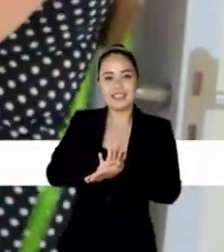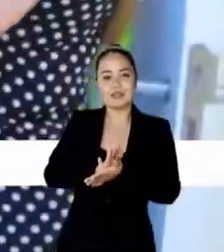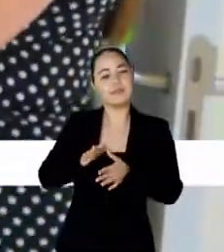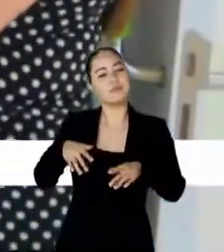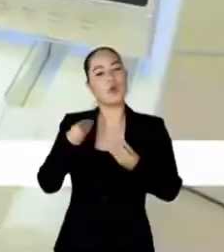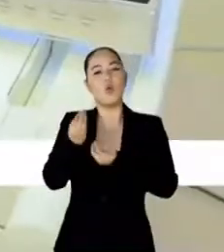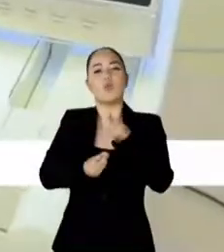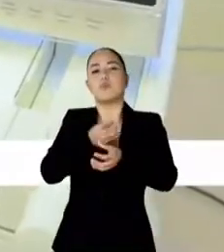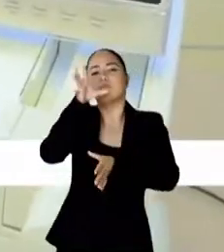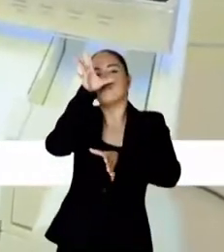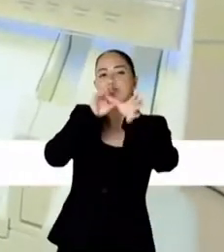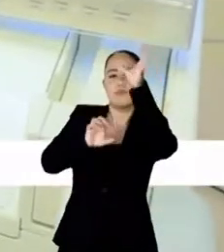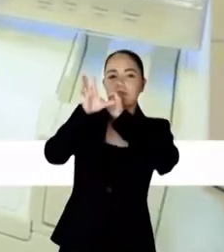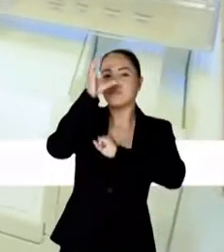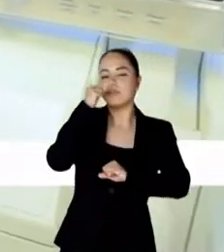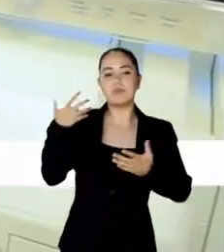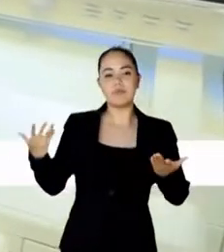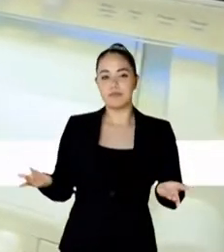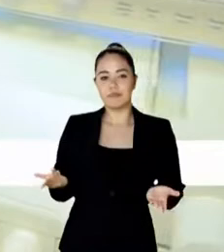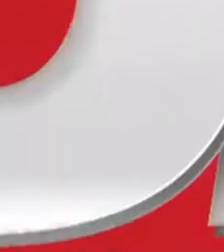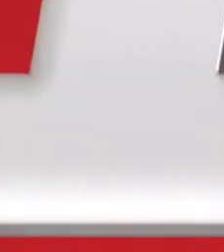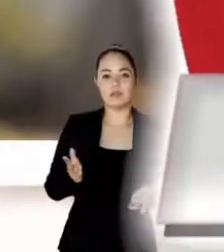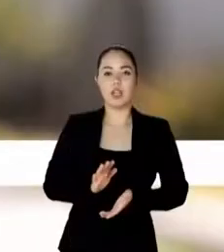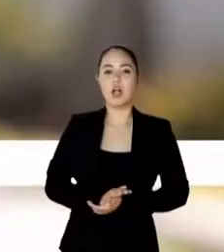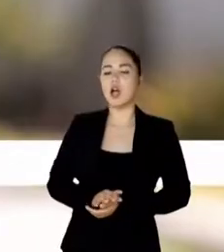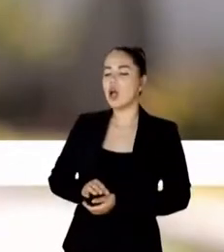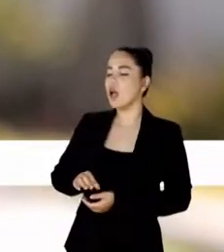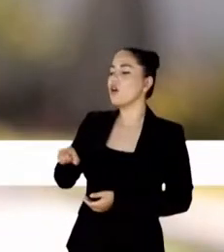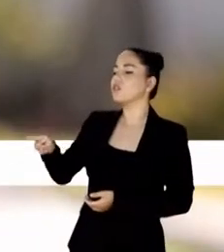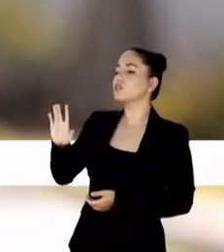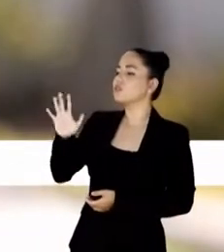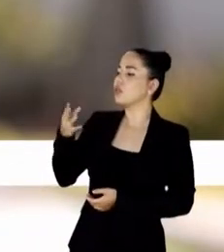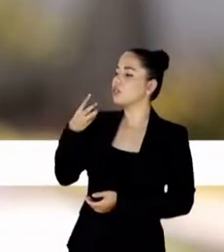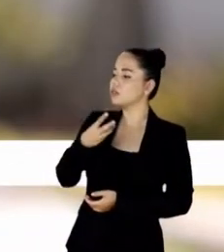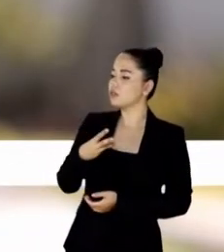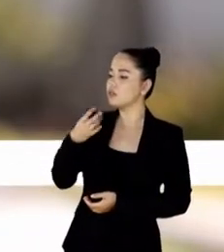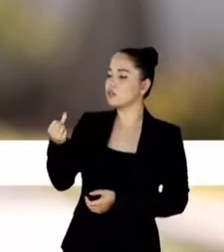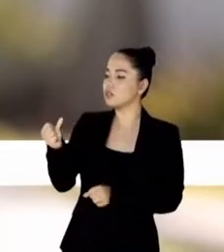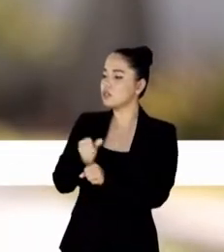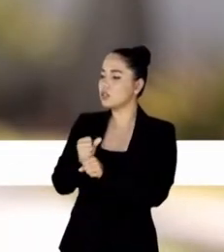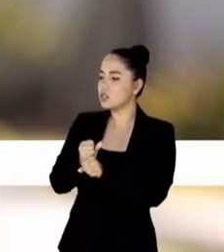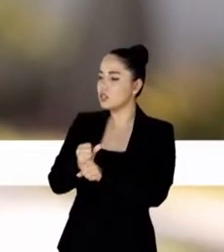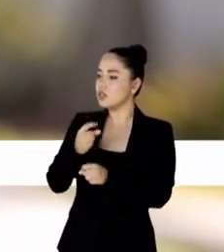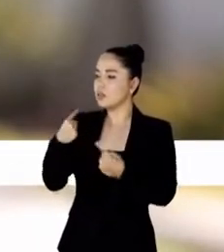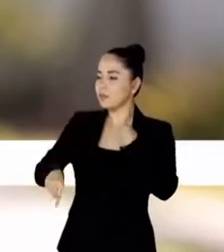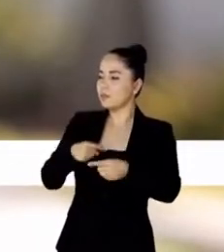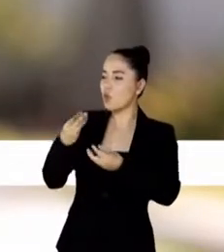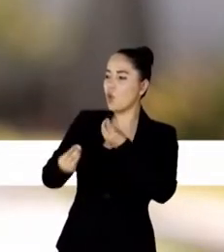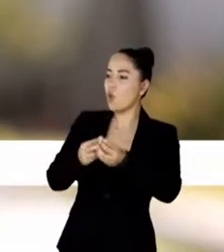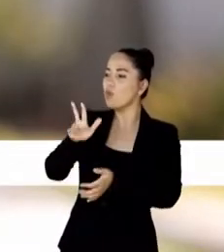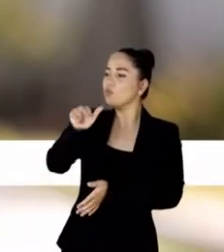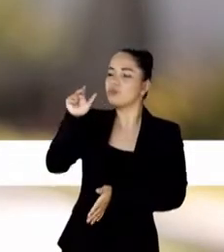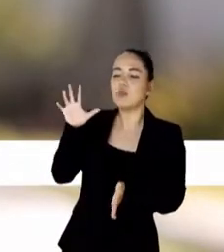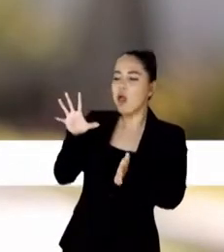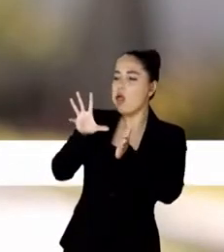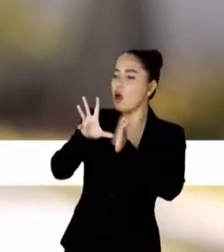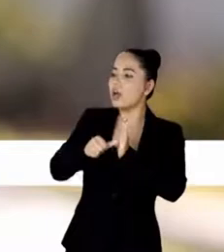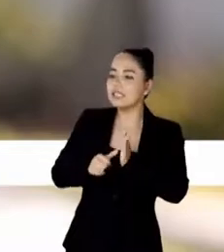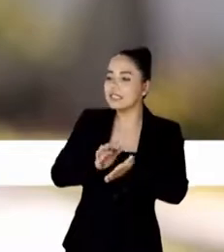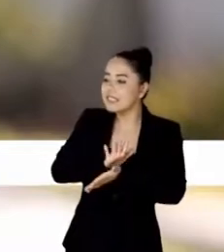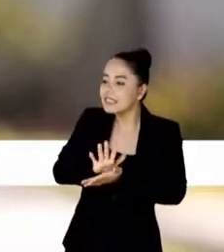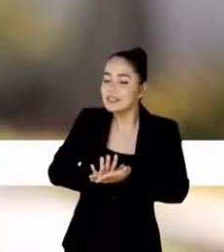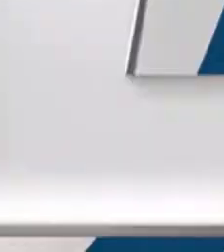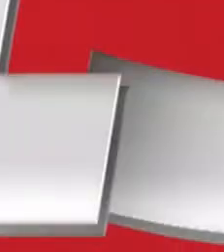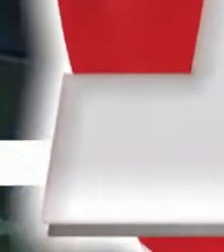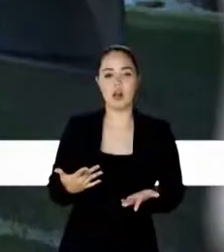elas também não vão aprender. Moca, o senhor tem 36 anos na política. Como é não se envolver em